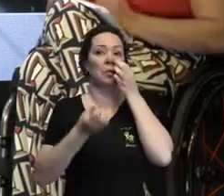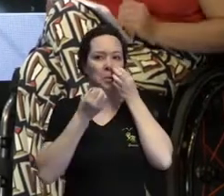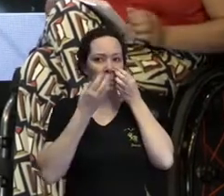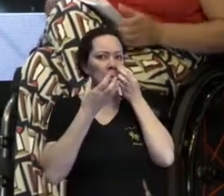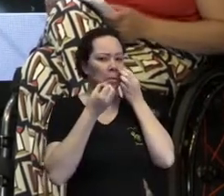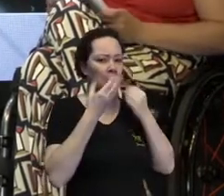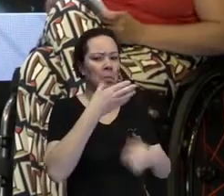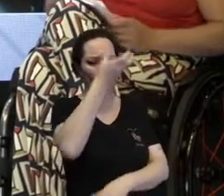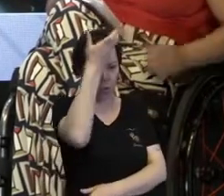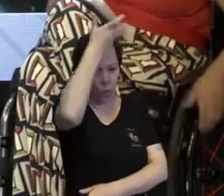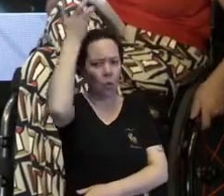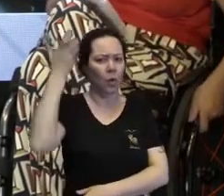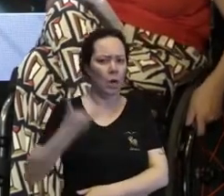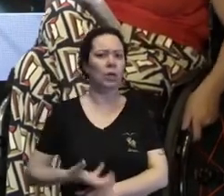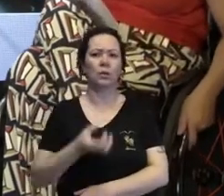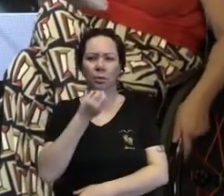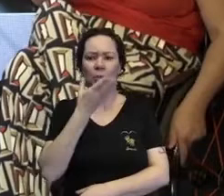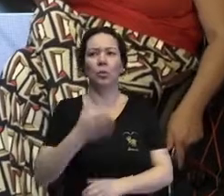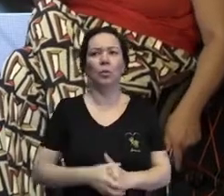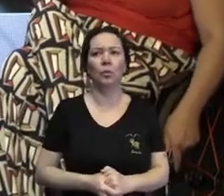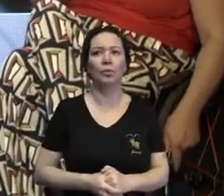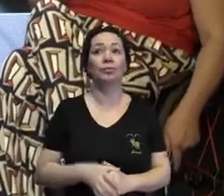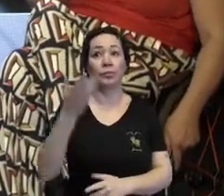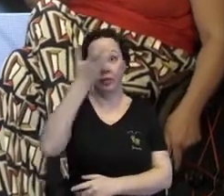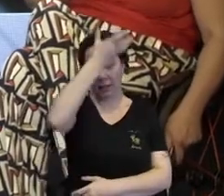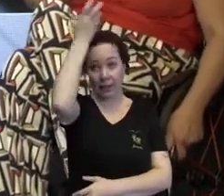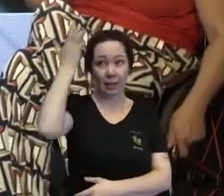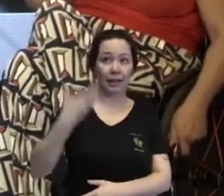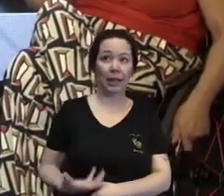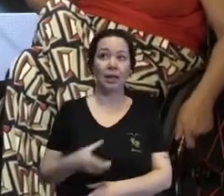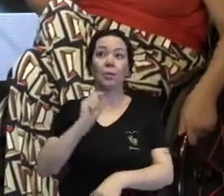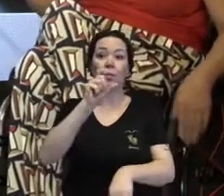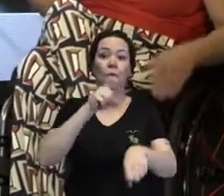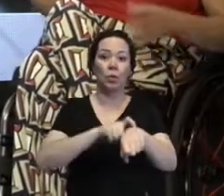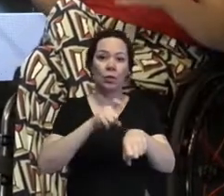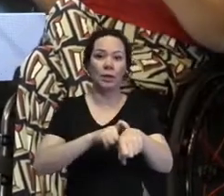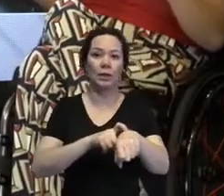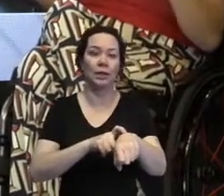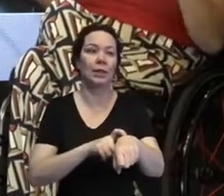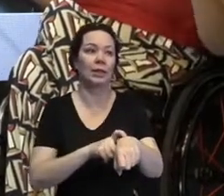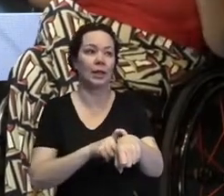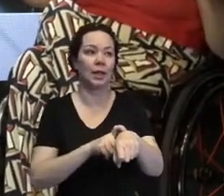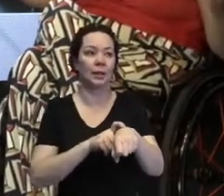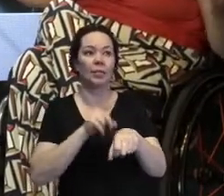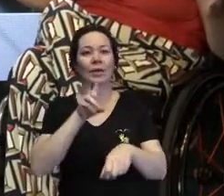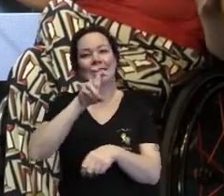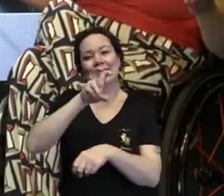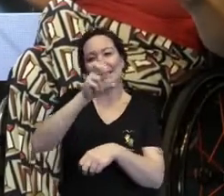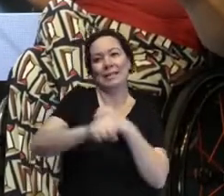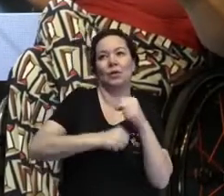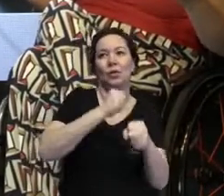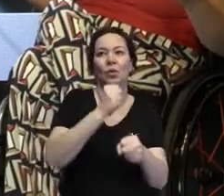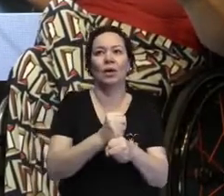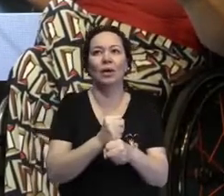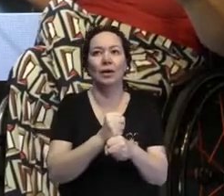Boa, Catarina. Muito bom, meninas. A Catarina, com tão pouco tempo de lesão, é claro que você fala assim, cinco anos,